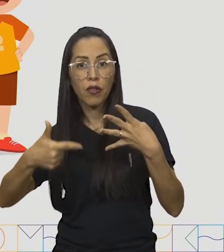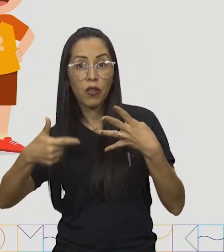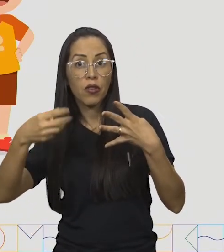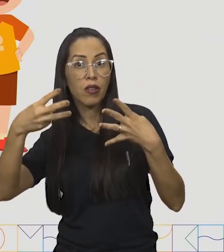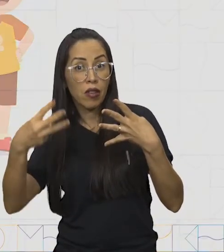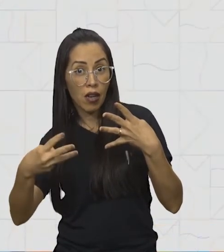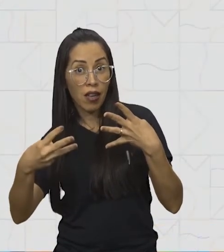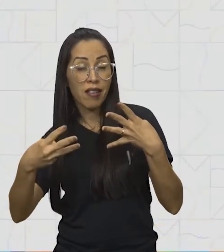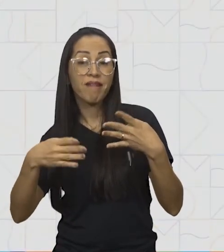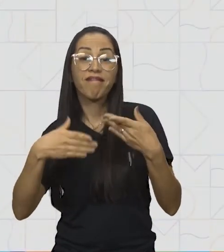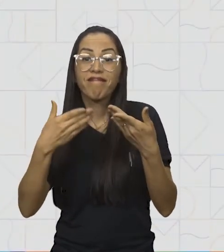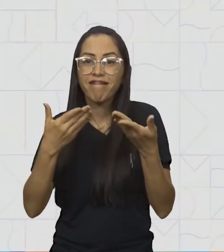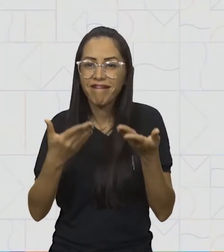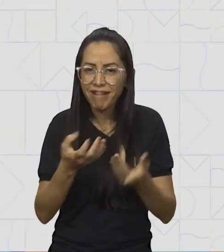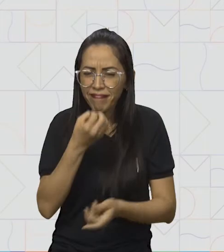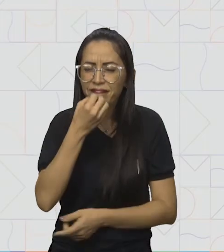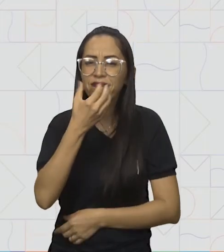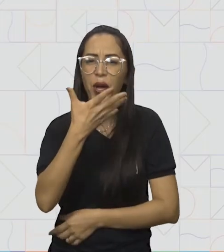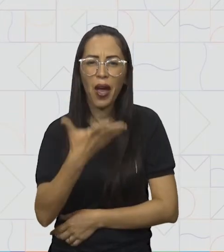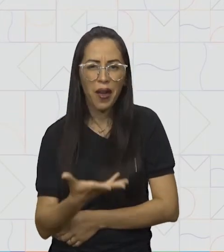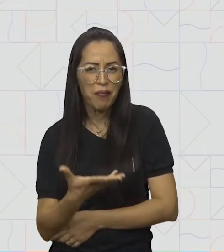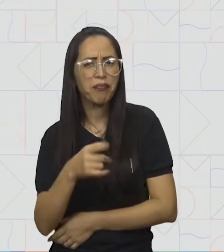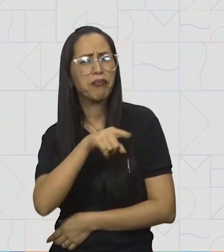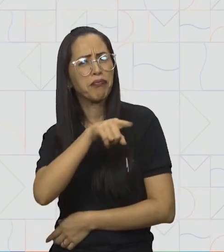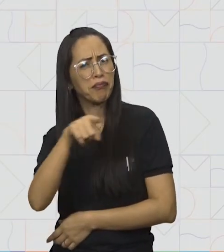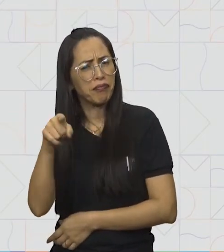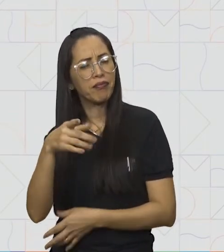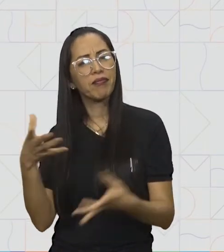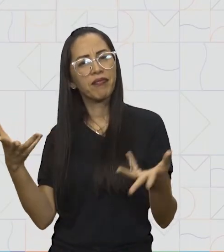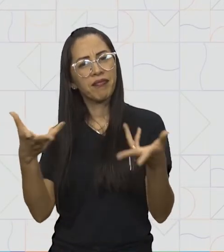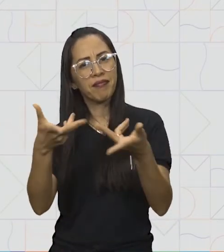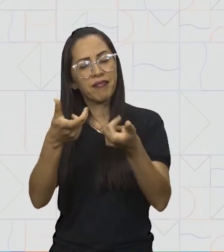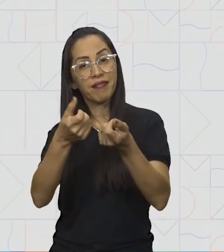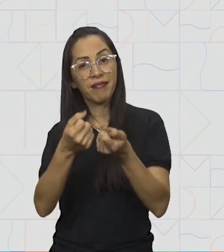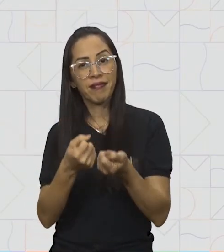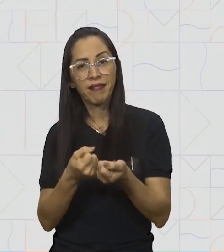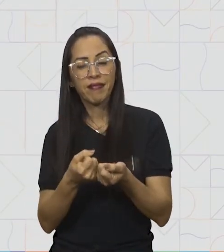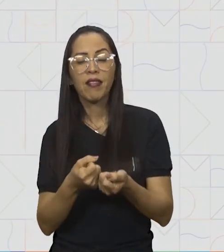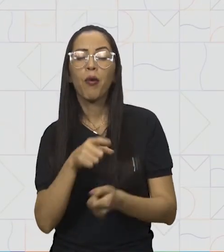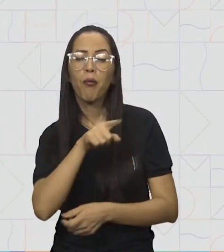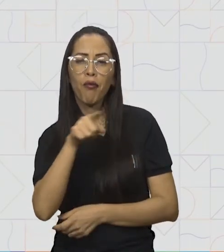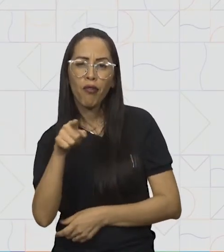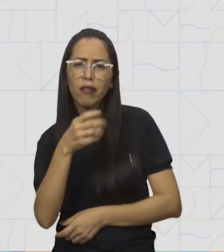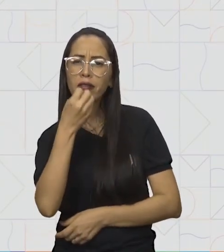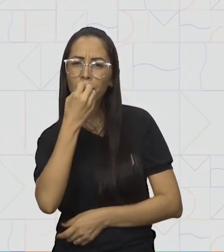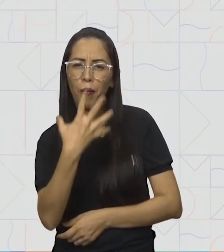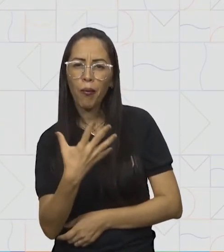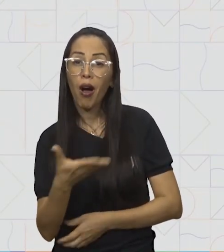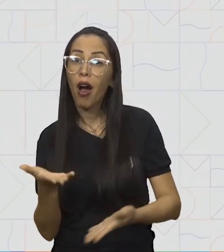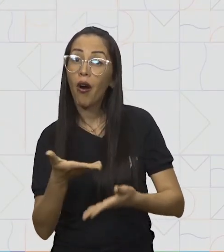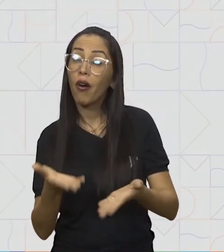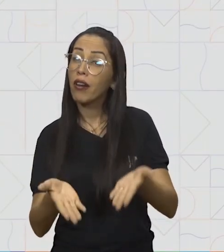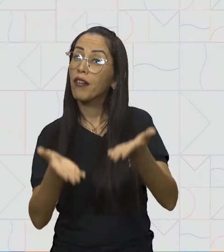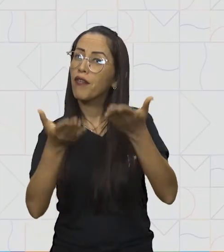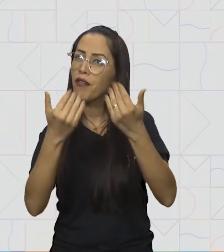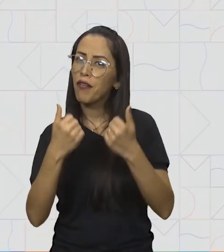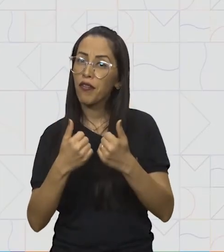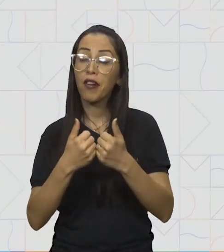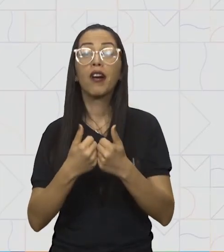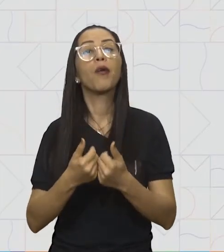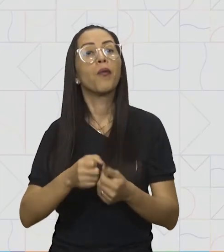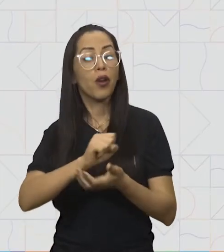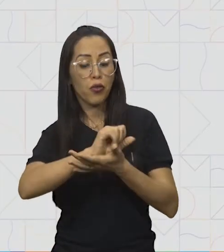vinte e três. Muito bem! Vocês são demais! Como vocês são muito bons, iremos para a nossa